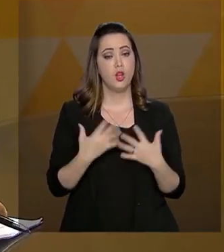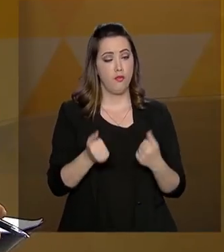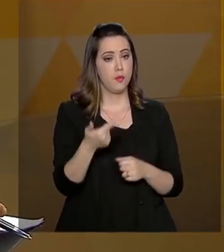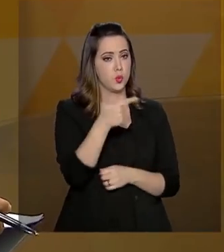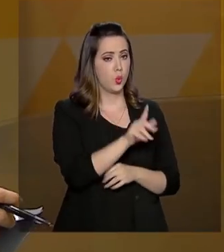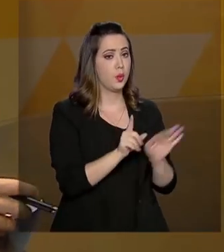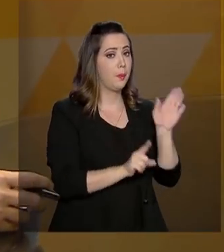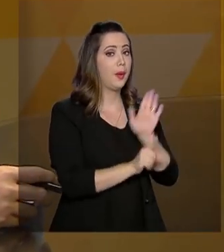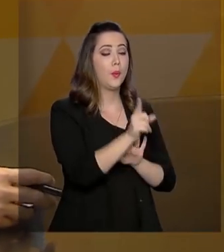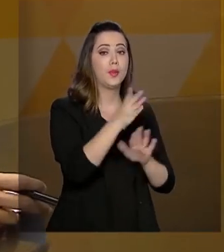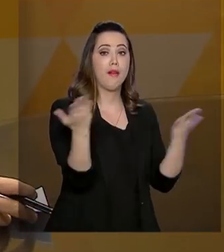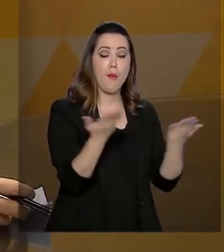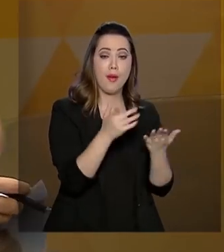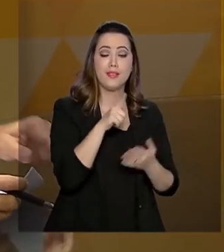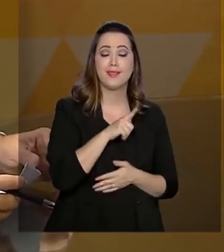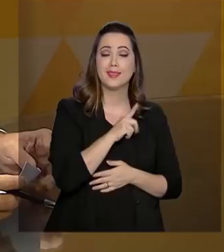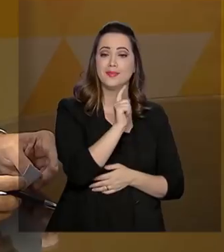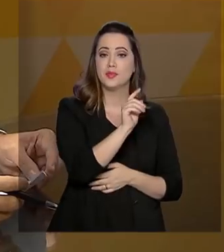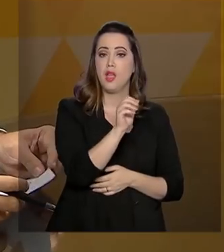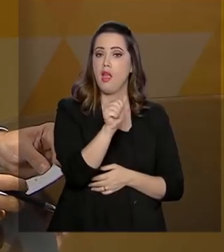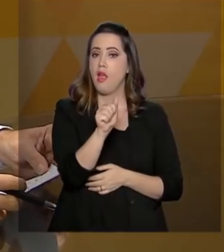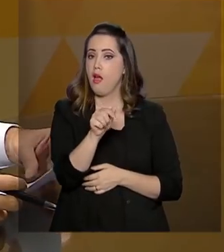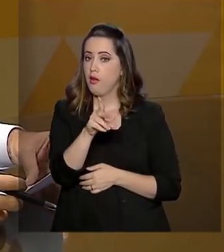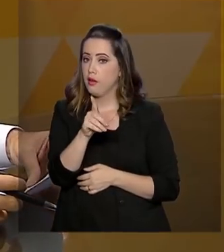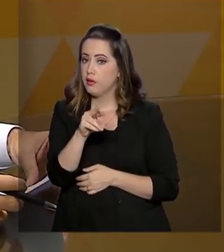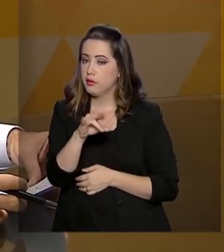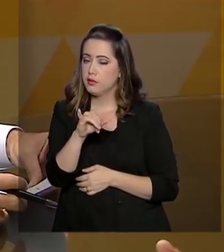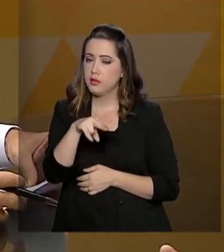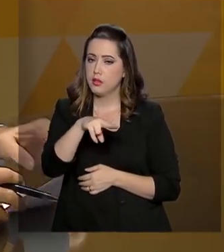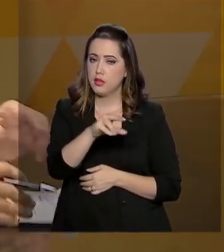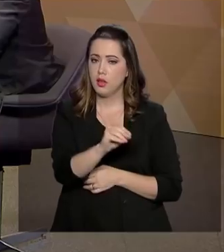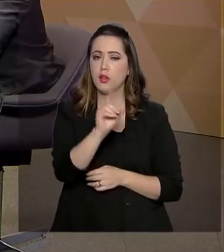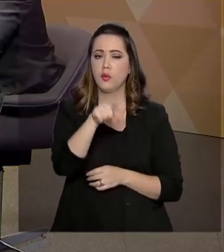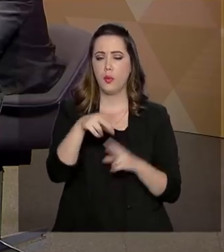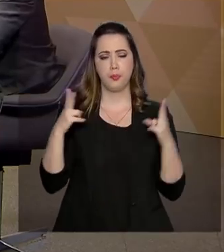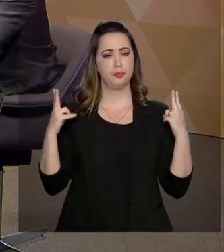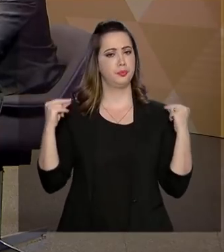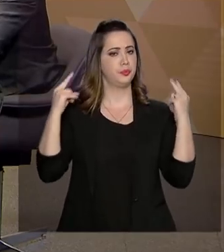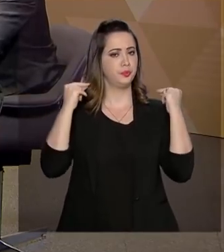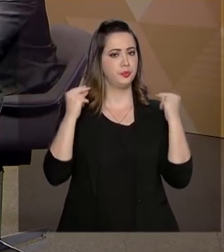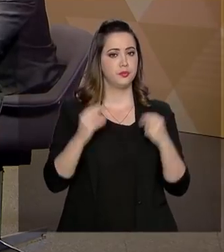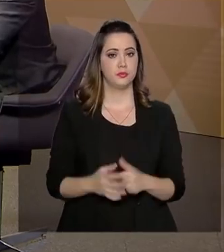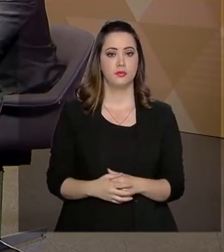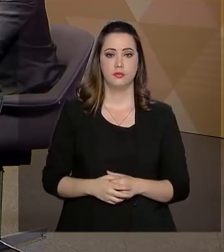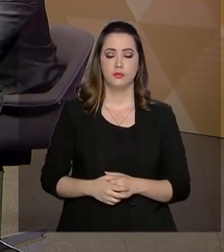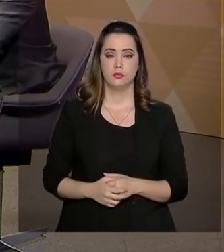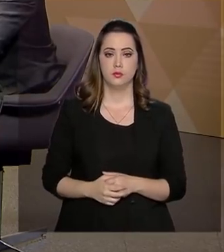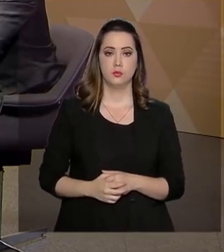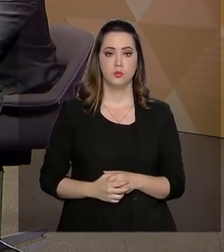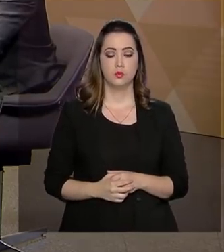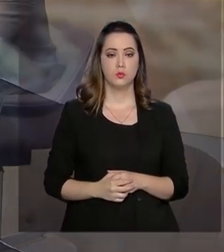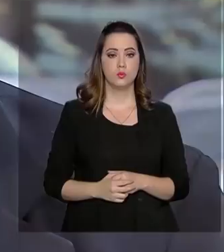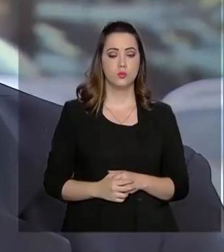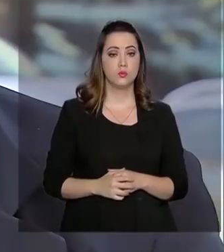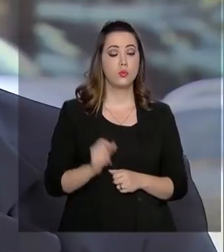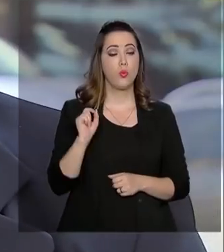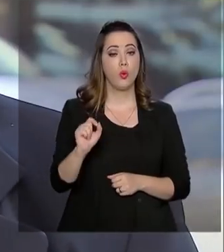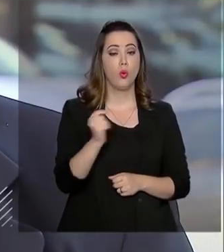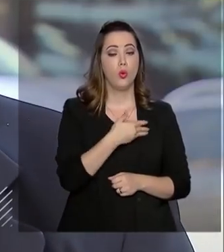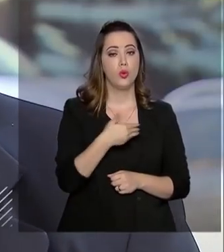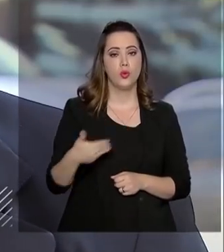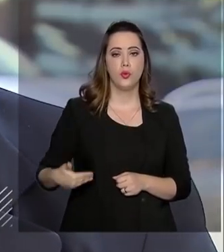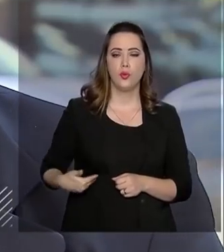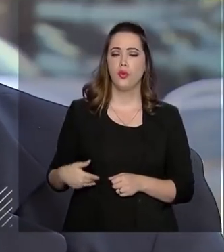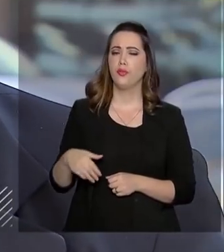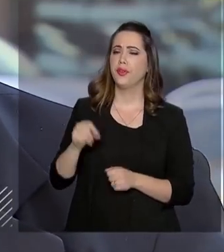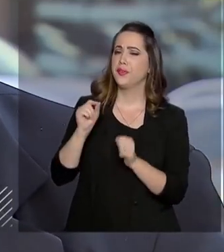a mais uma pergunta. É do Adriano Santos. Ele é motorista. O que o governo está fazendo na